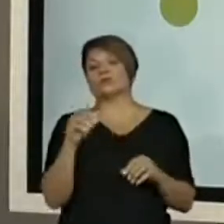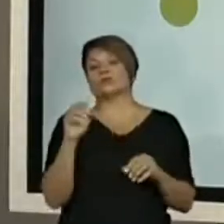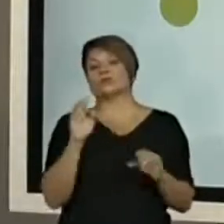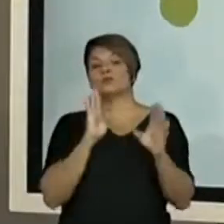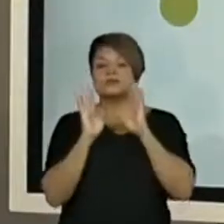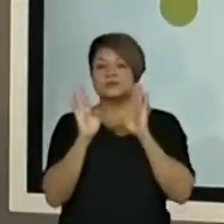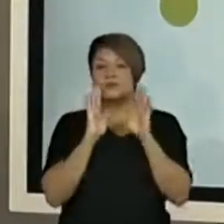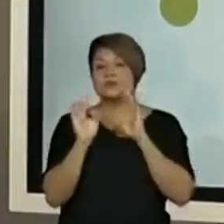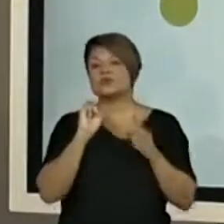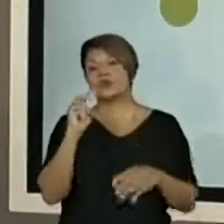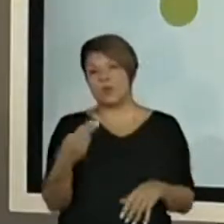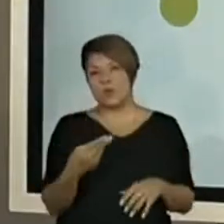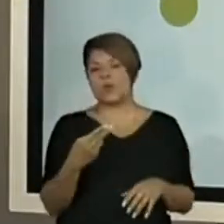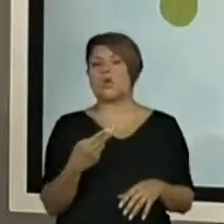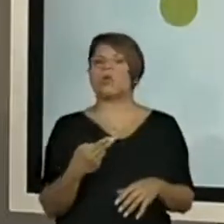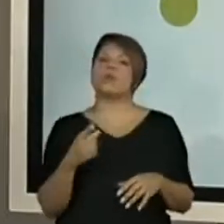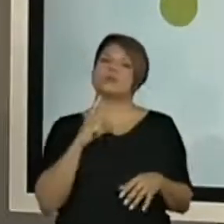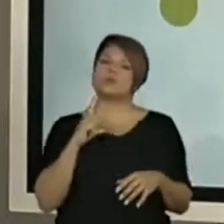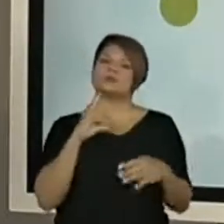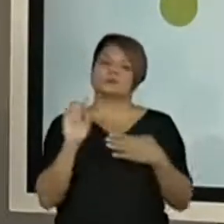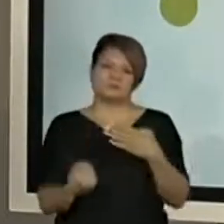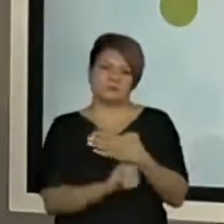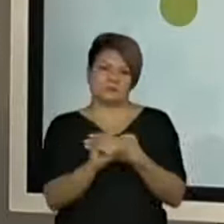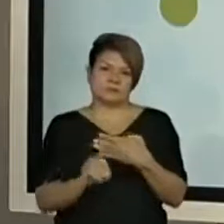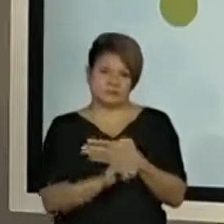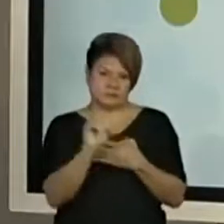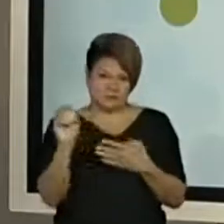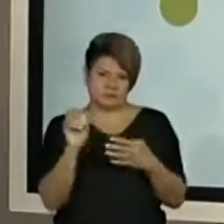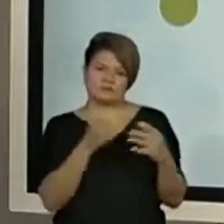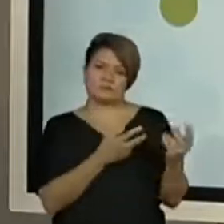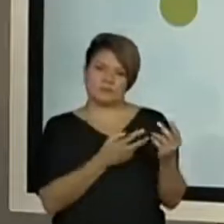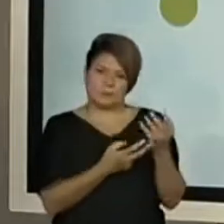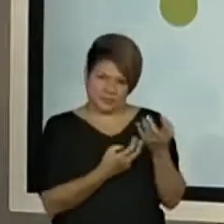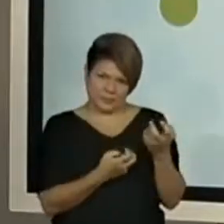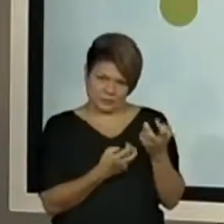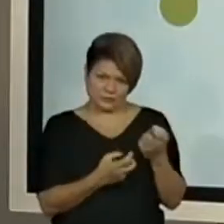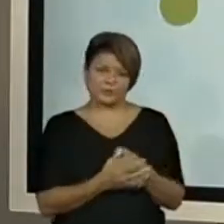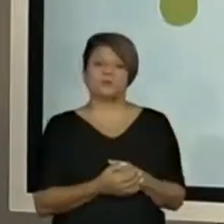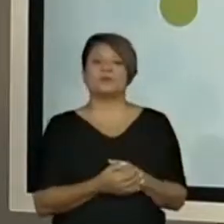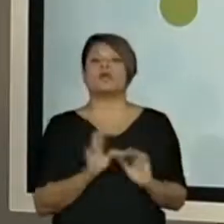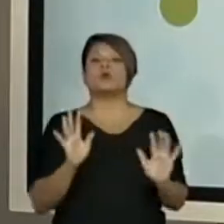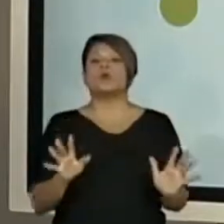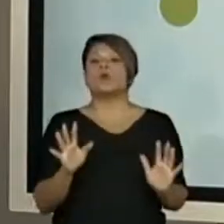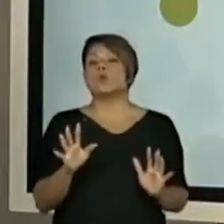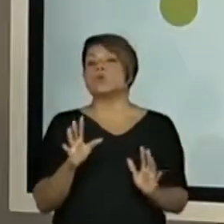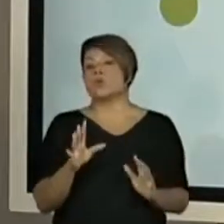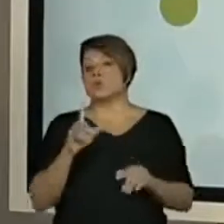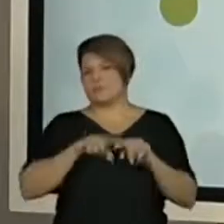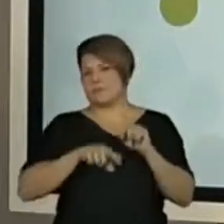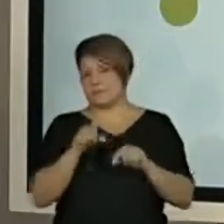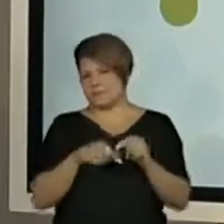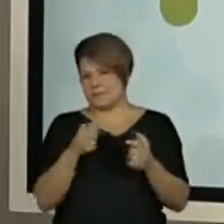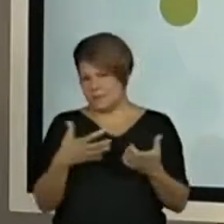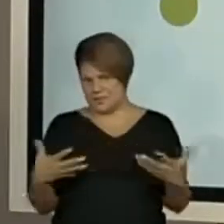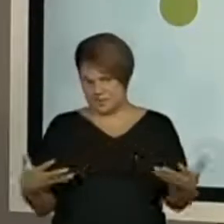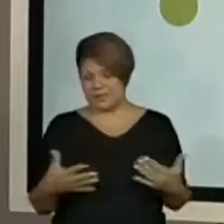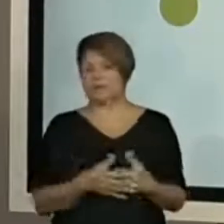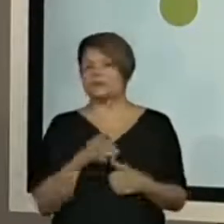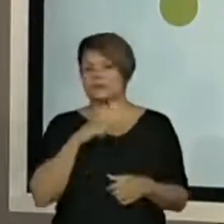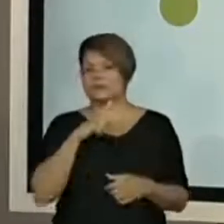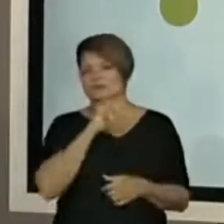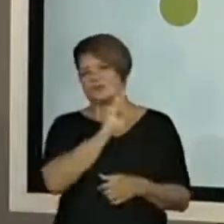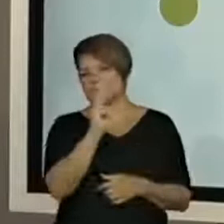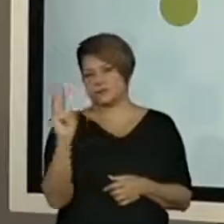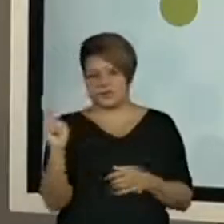repositório de vídeos do aplicativo do Centro de Mídias. O material que a gente vai utilizar está lá no site do Centro de Mídias, podem